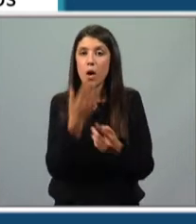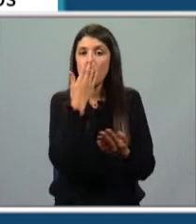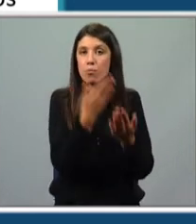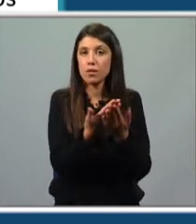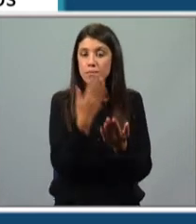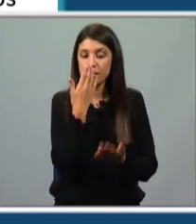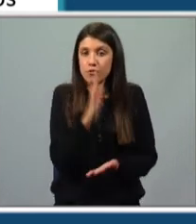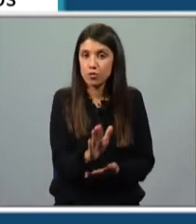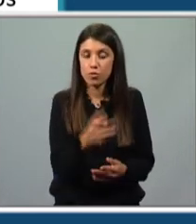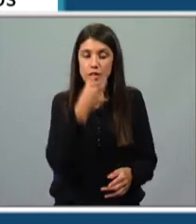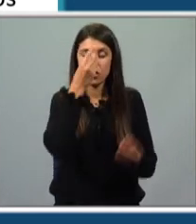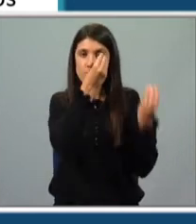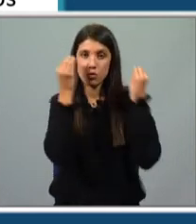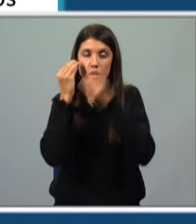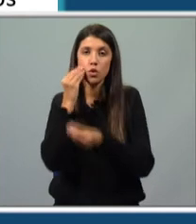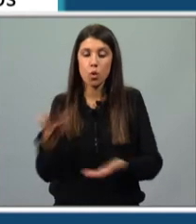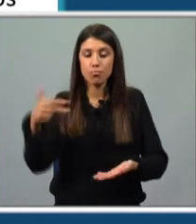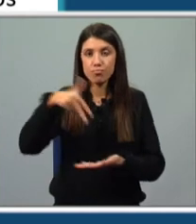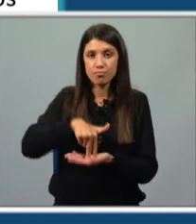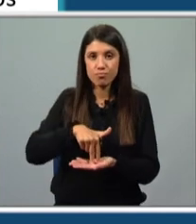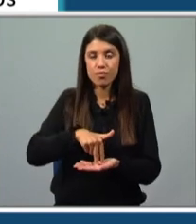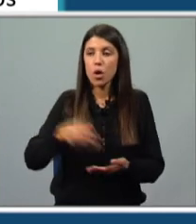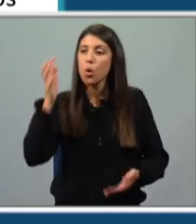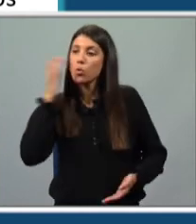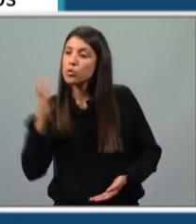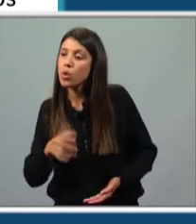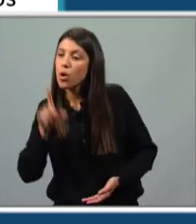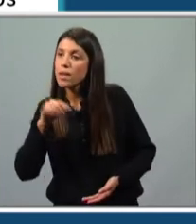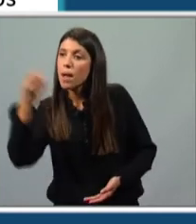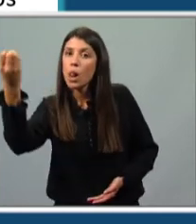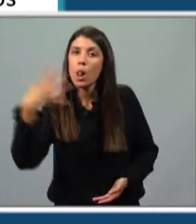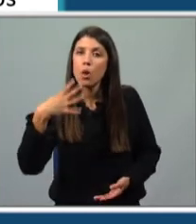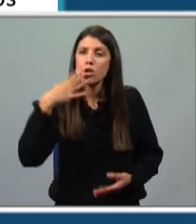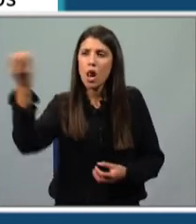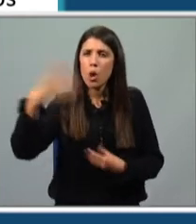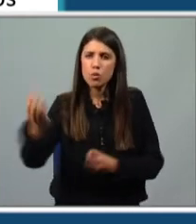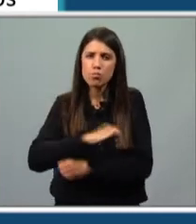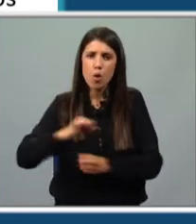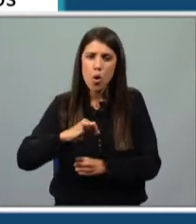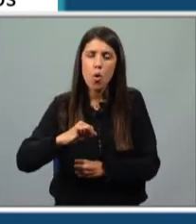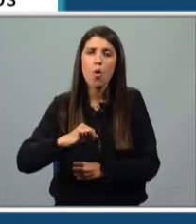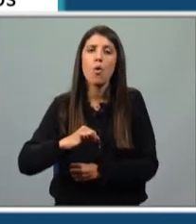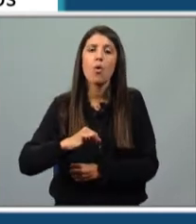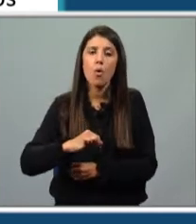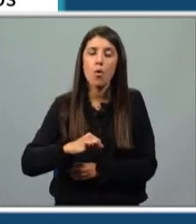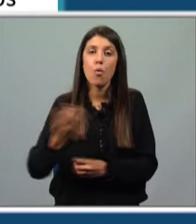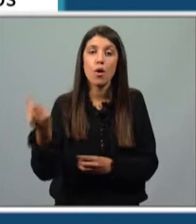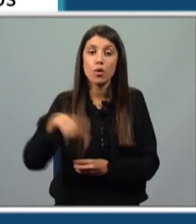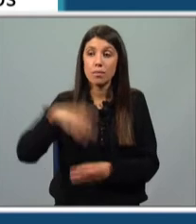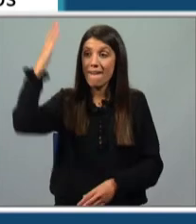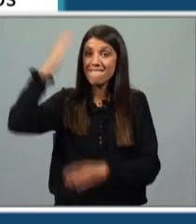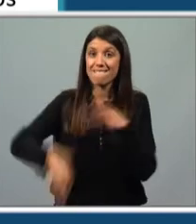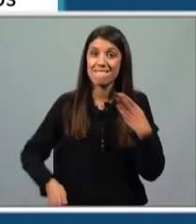personagens, como elas entram em palco, para o som e para a luz. Um grande estrondo. É um acontecimento